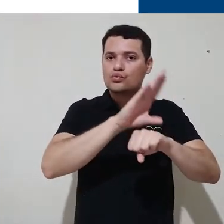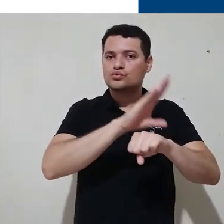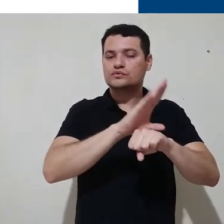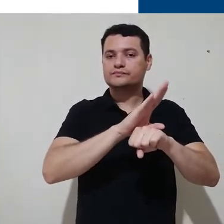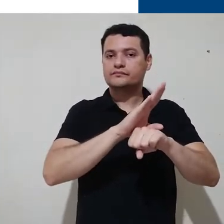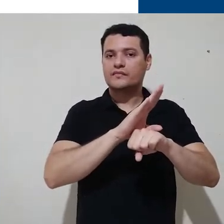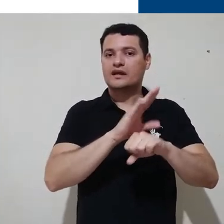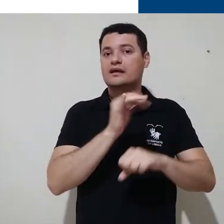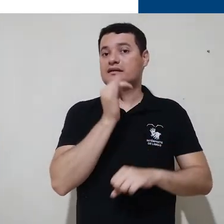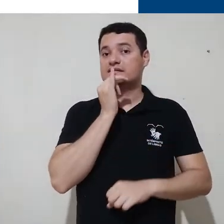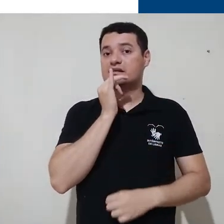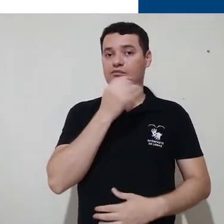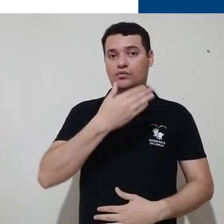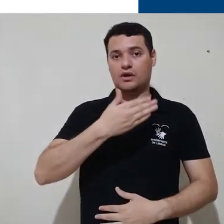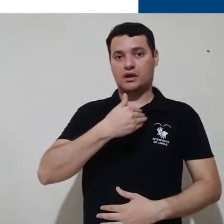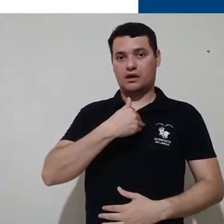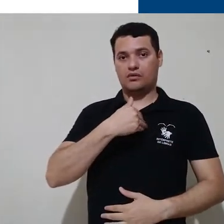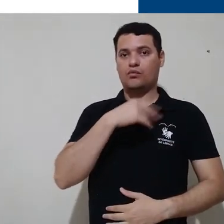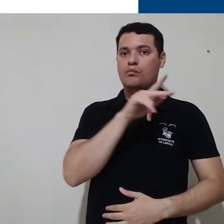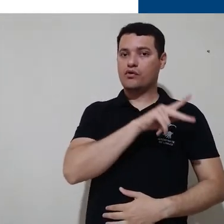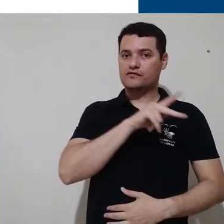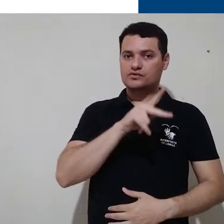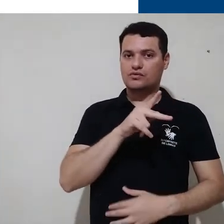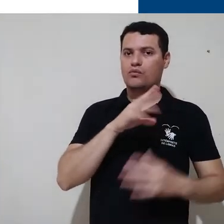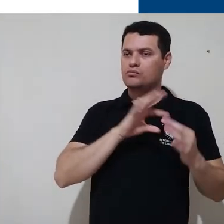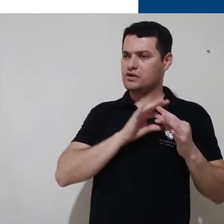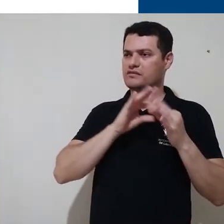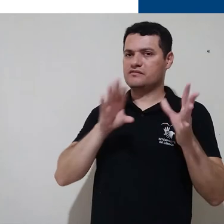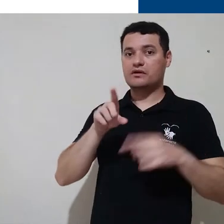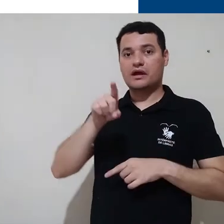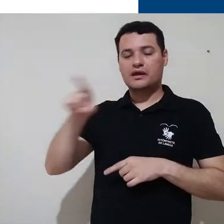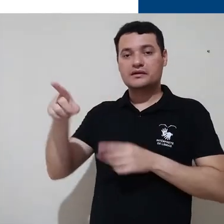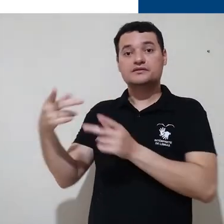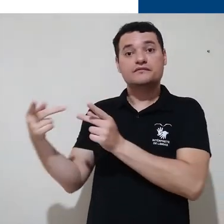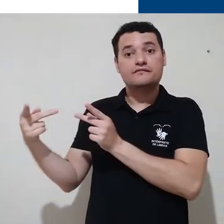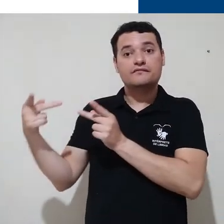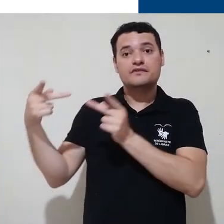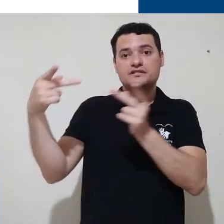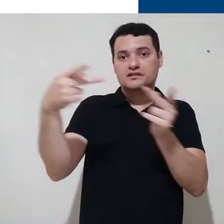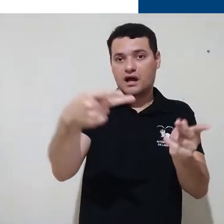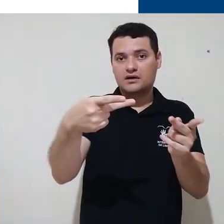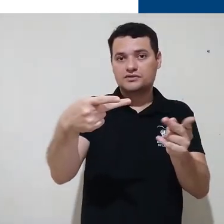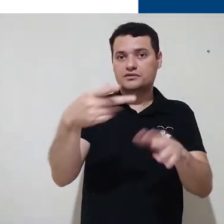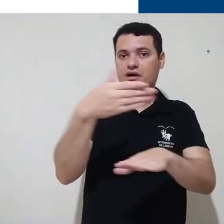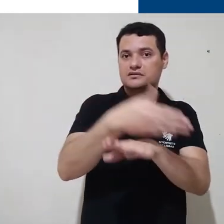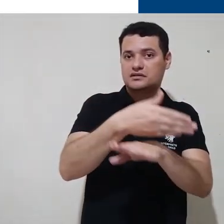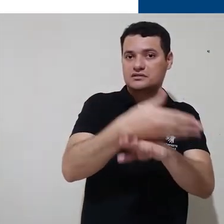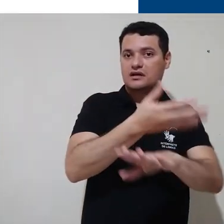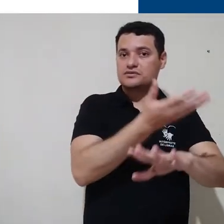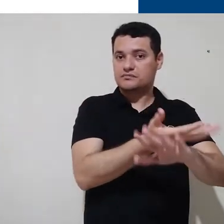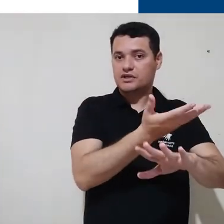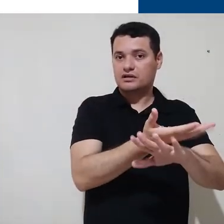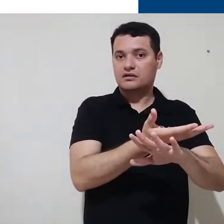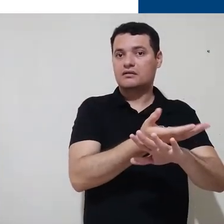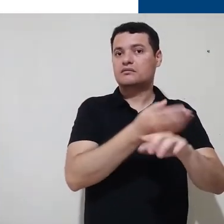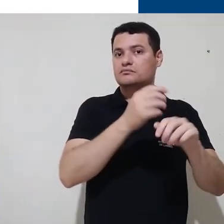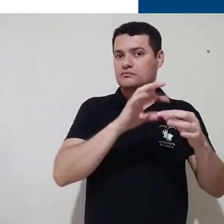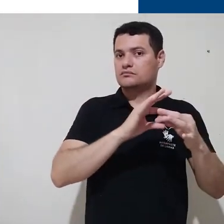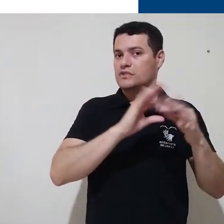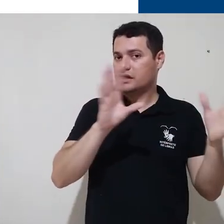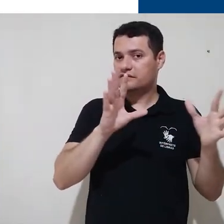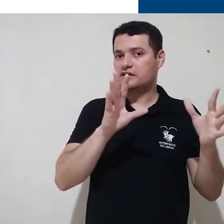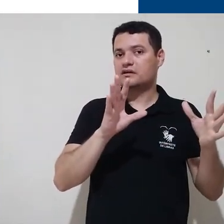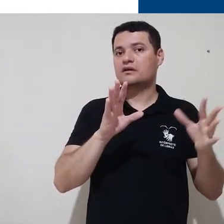Se os professores permitirem um acesso a visitantes às suas disciplinas, é